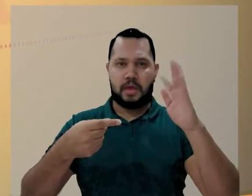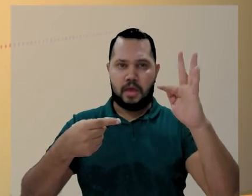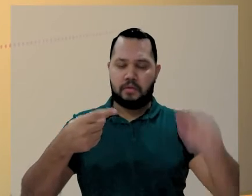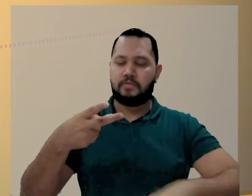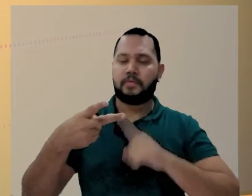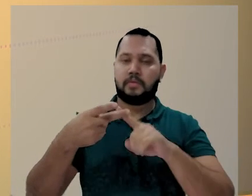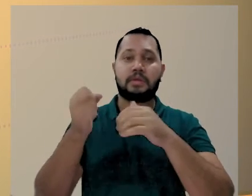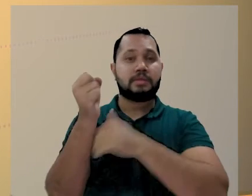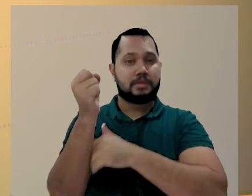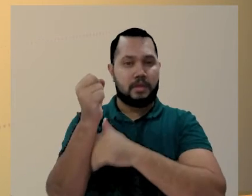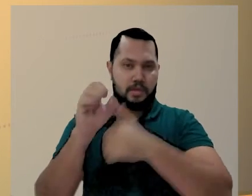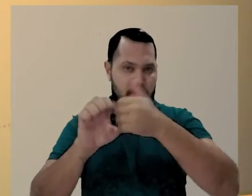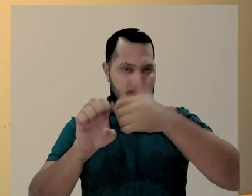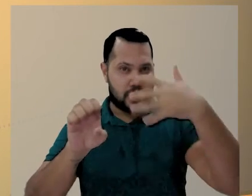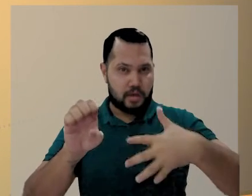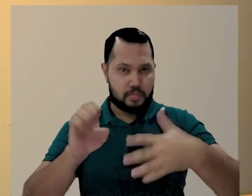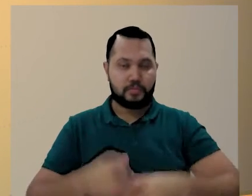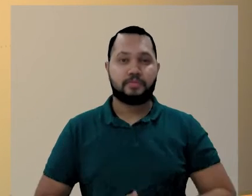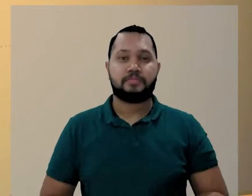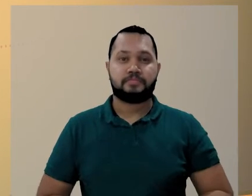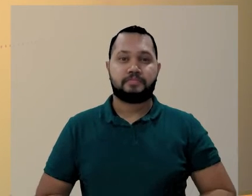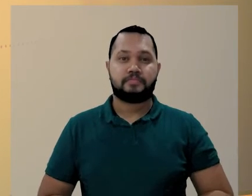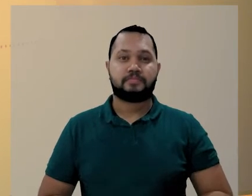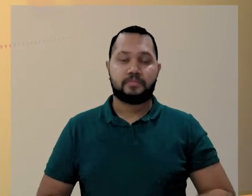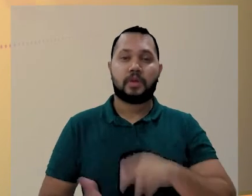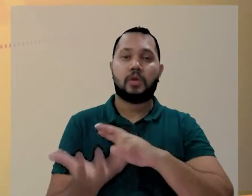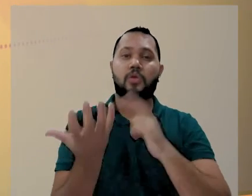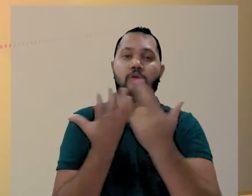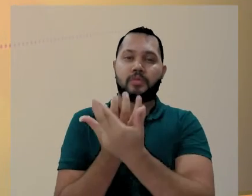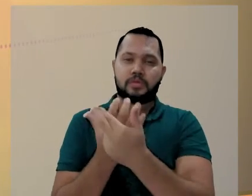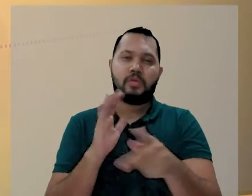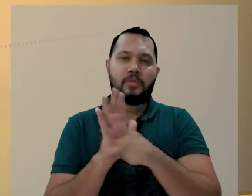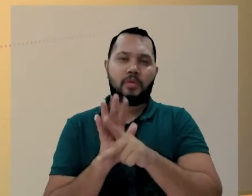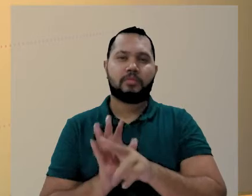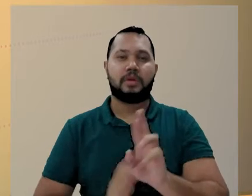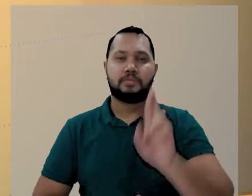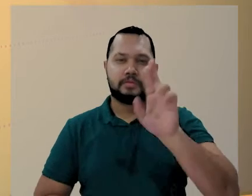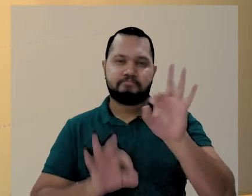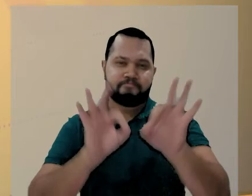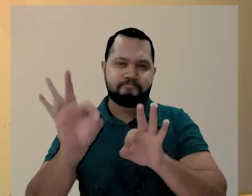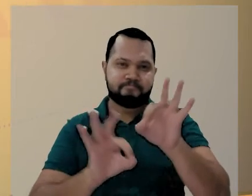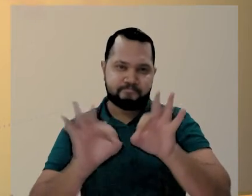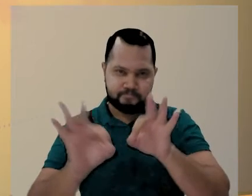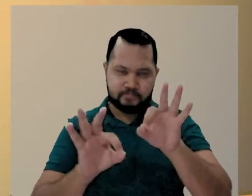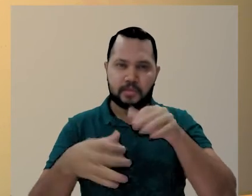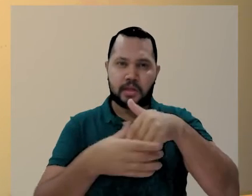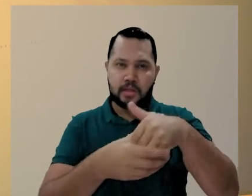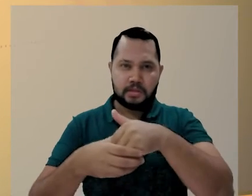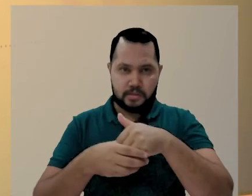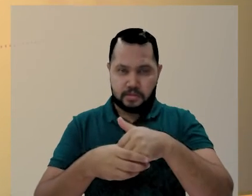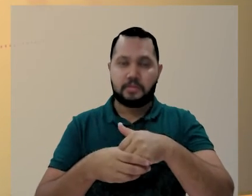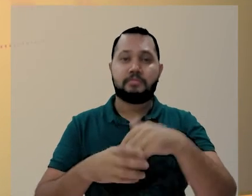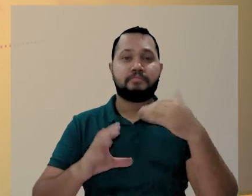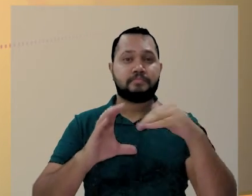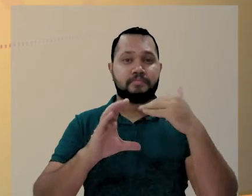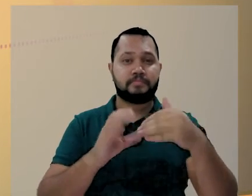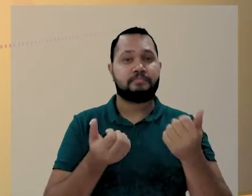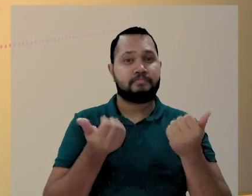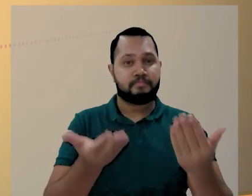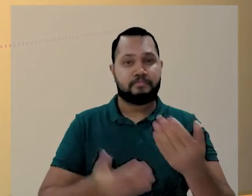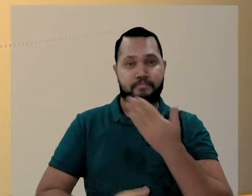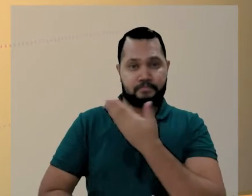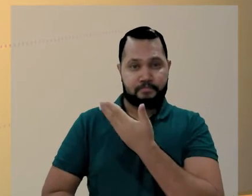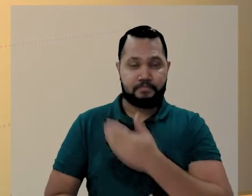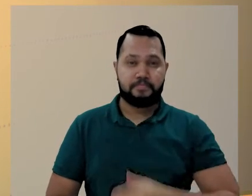é necessário informar a CPF e senha do e-campus. A comissão de consulta disponibiliza o e-mail